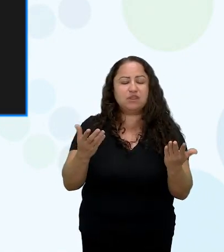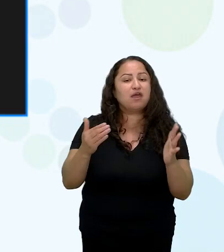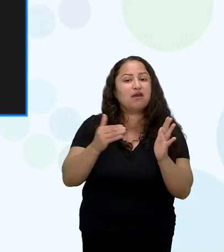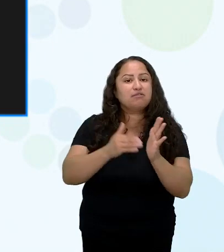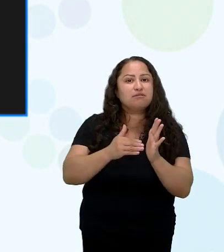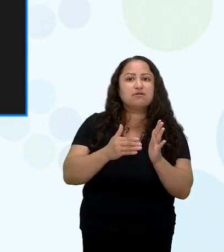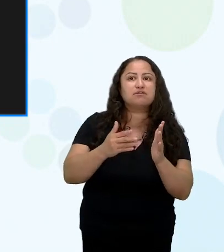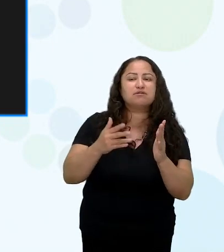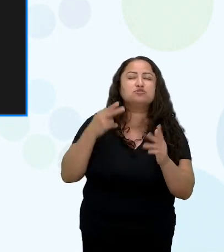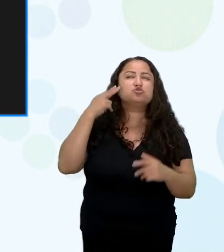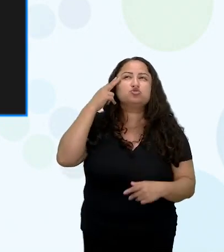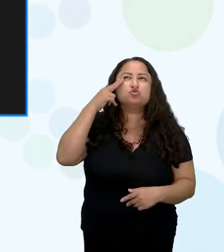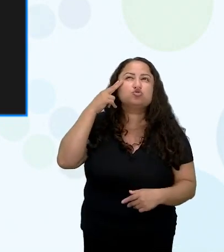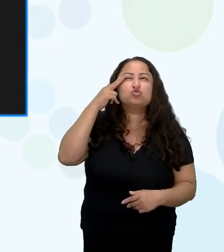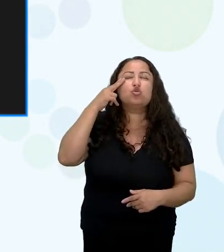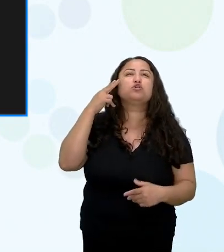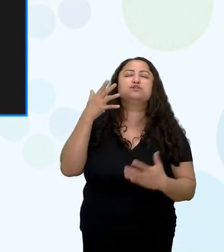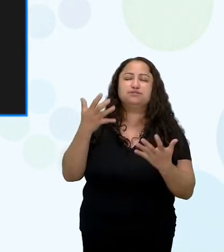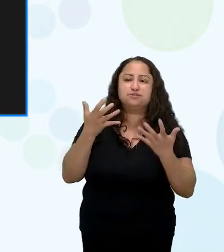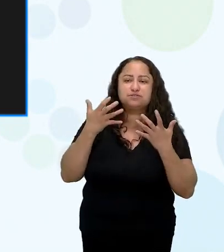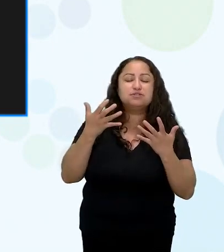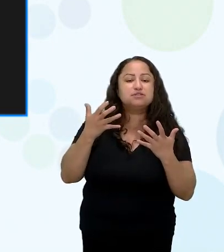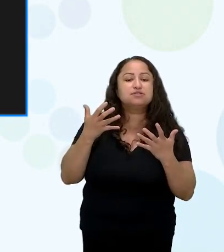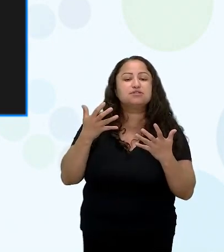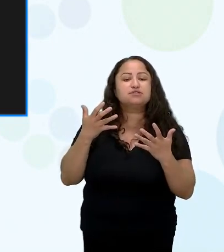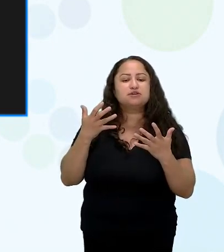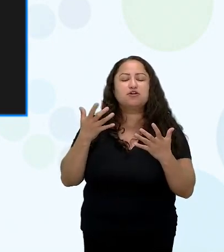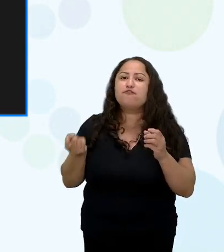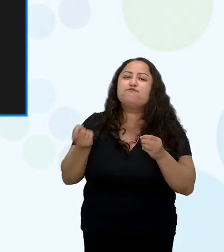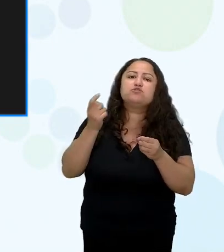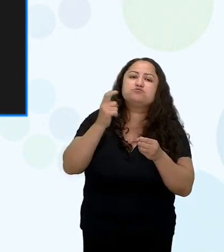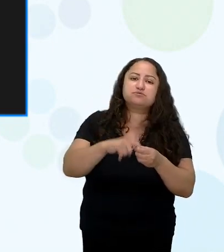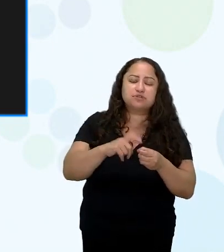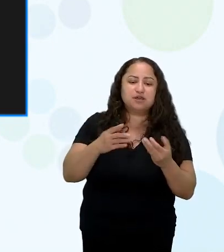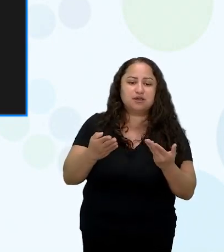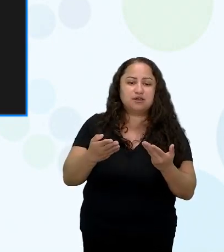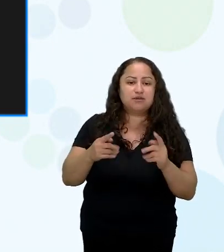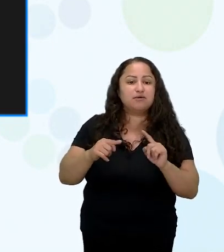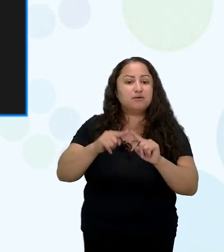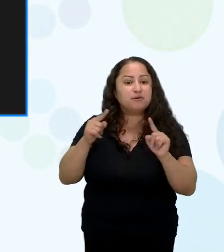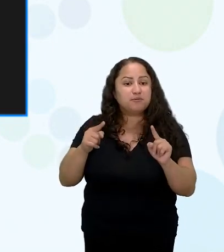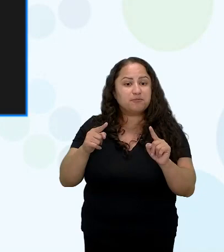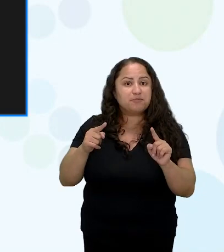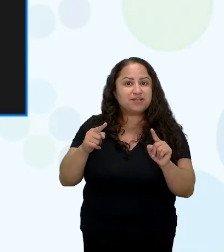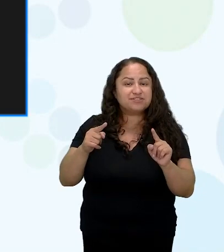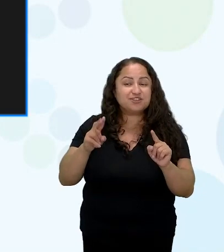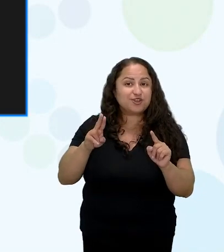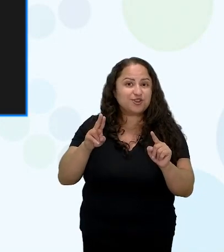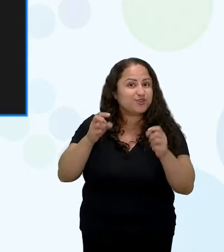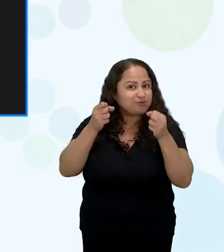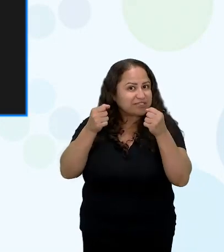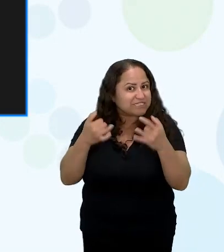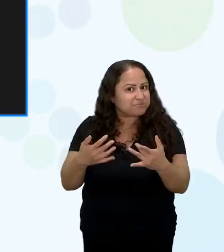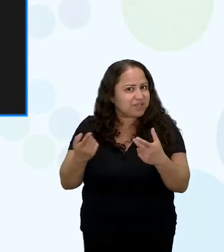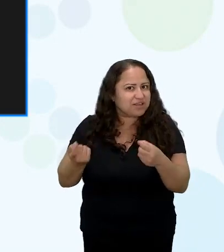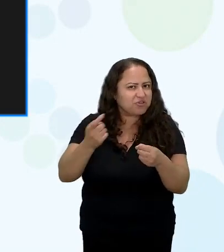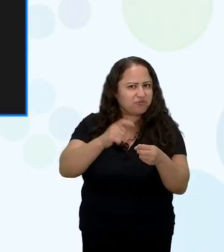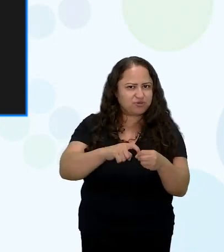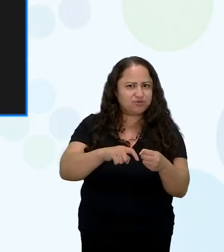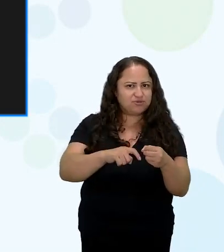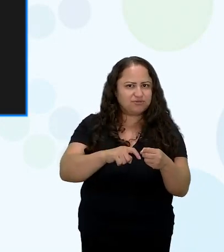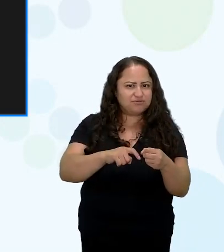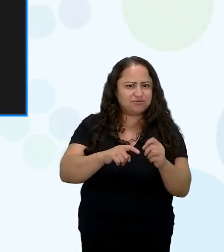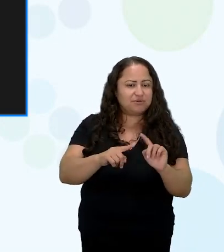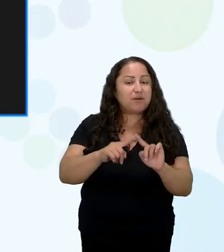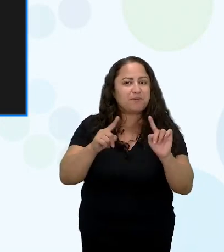sonha que ela gostaria até às vezes de voltar mas ela não disse que voltou mas ela disse que